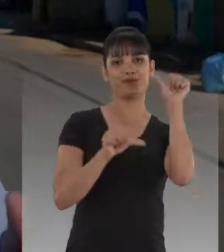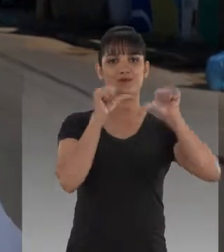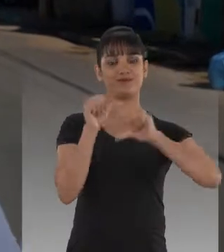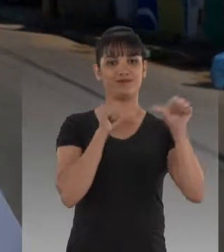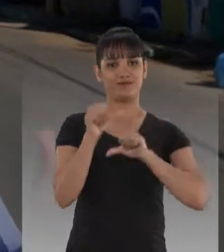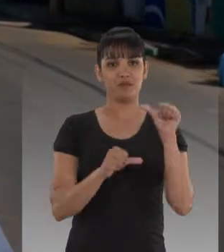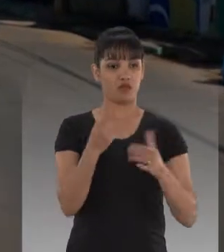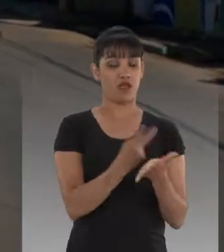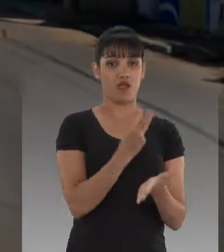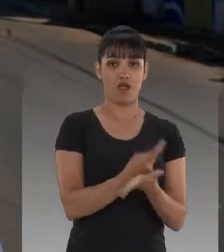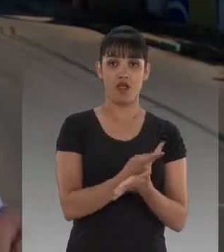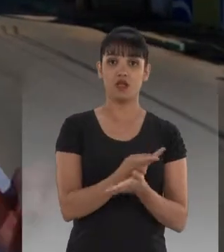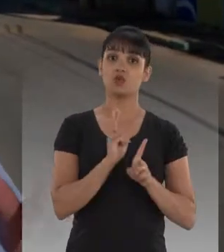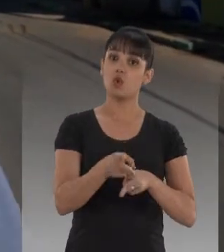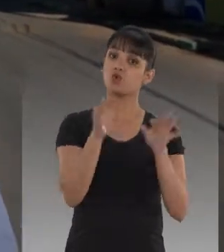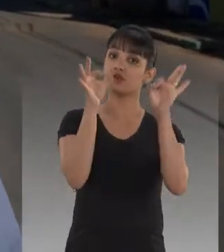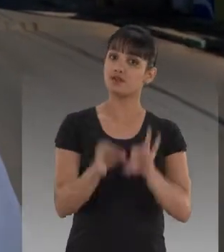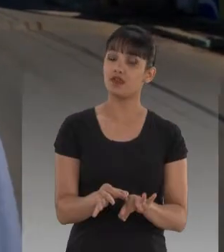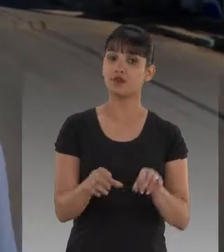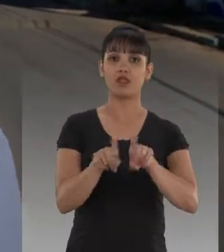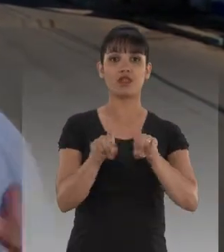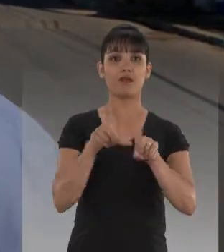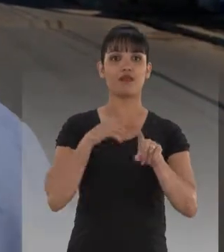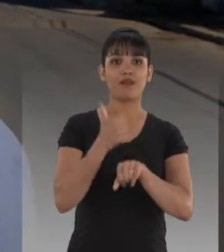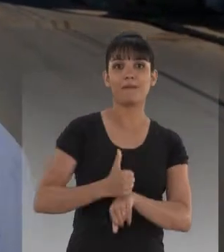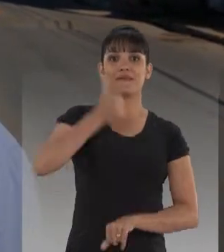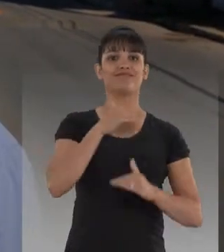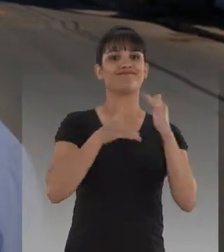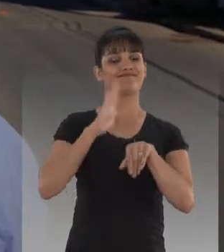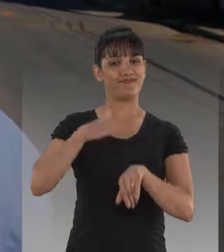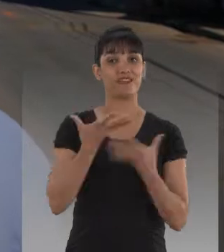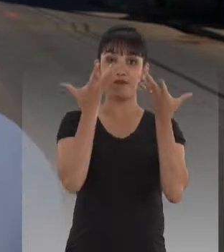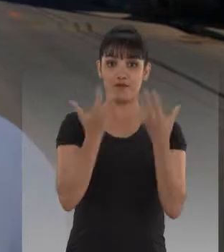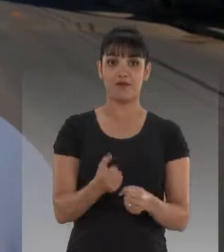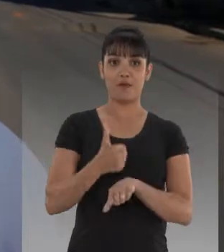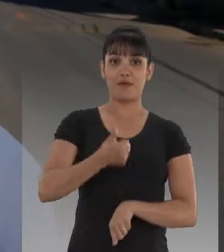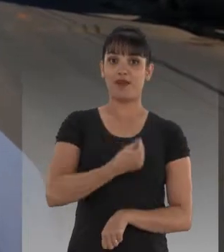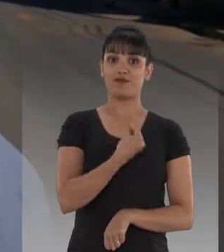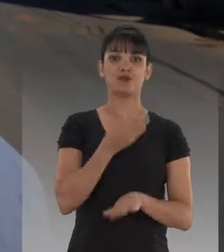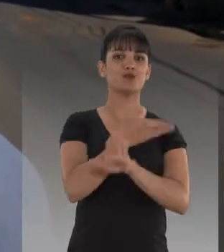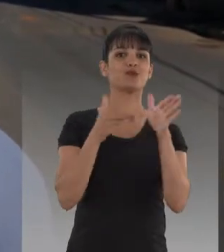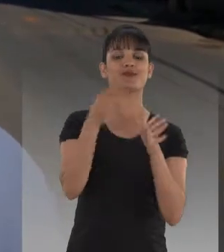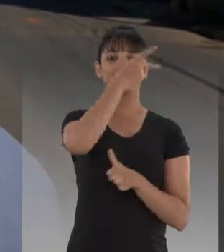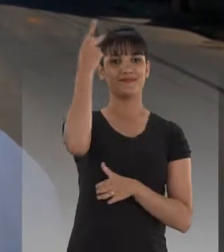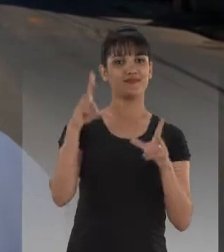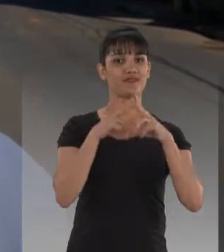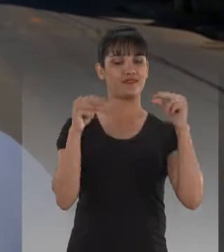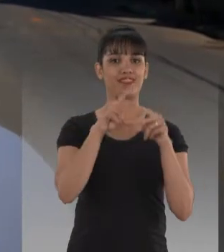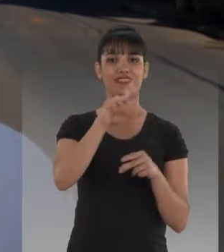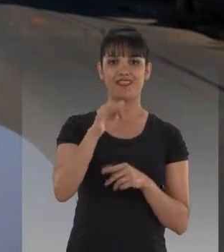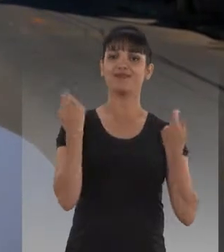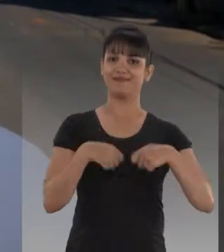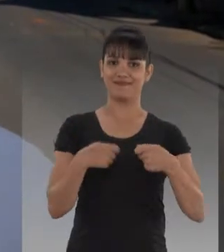atitude para mudar o que está errado, dar continuidade ao que está certo e avançar muito mais. Vamos melhorar a vida de todos. O Distrito